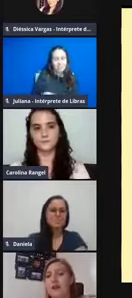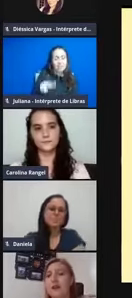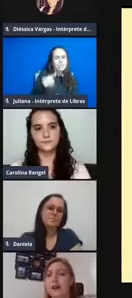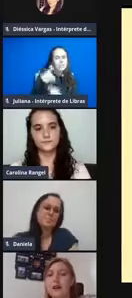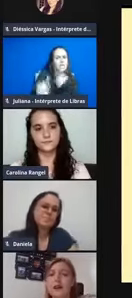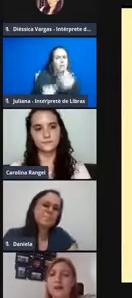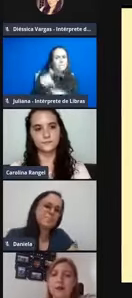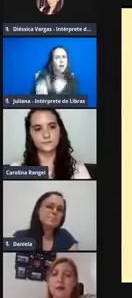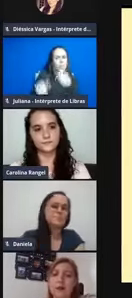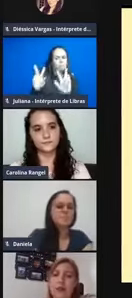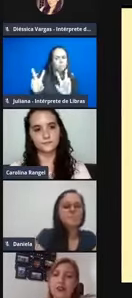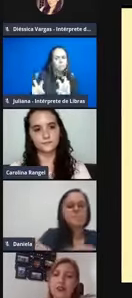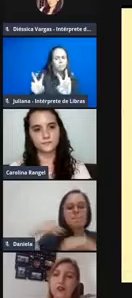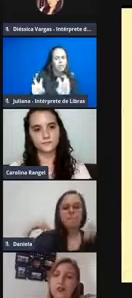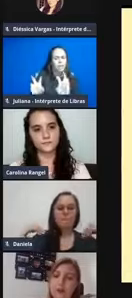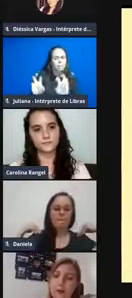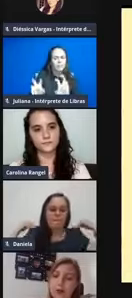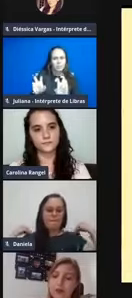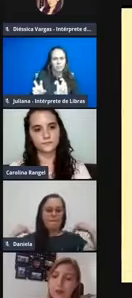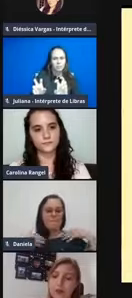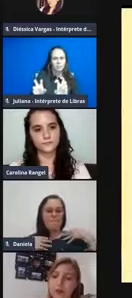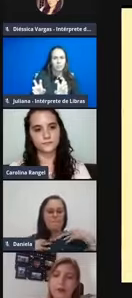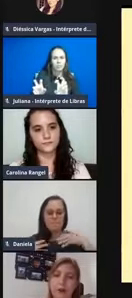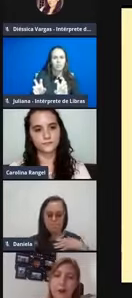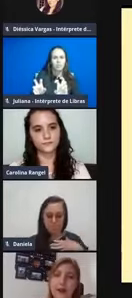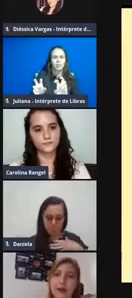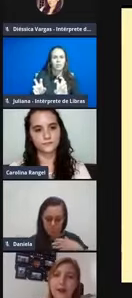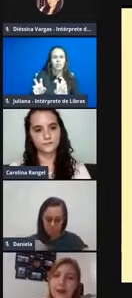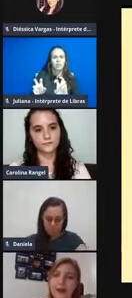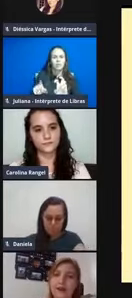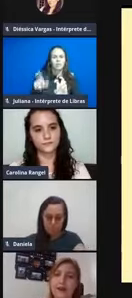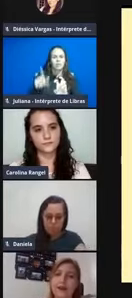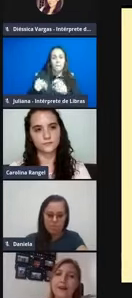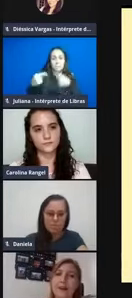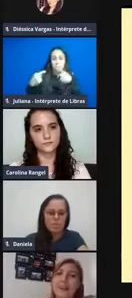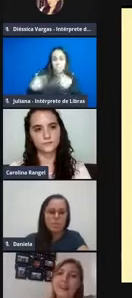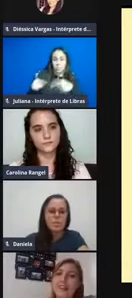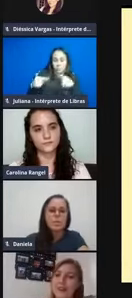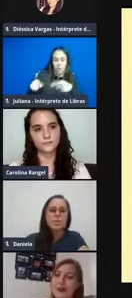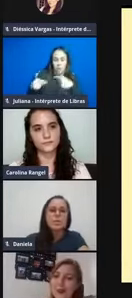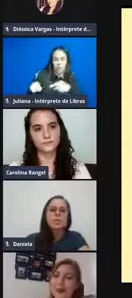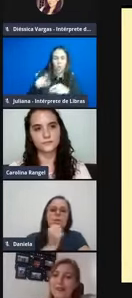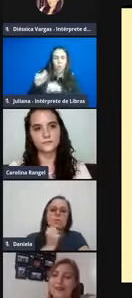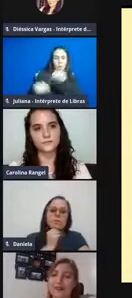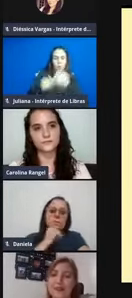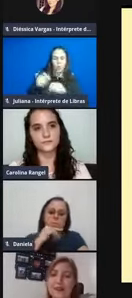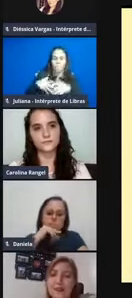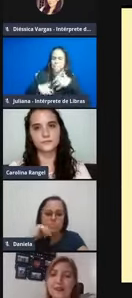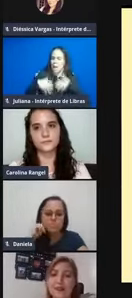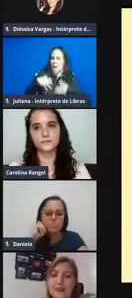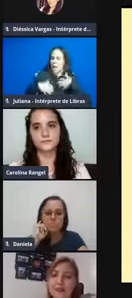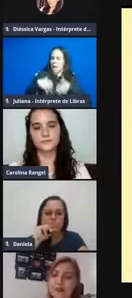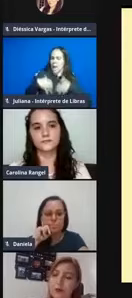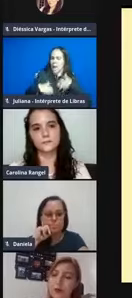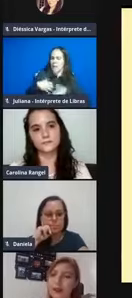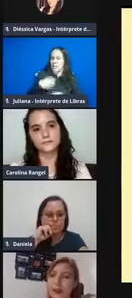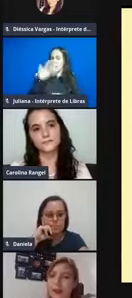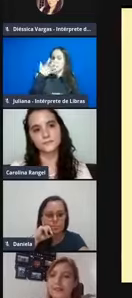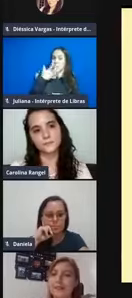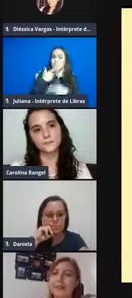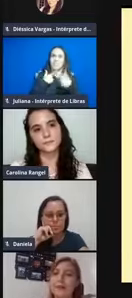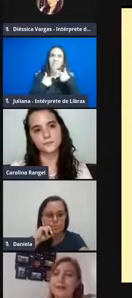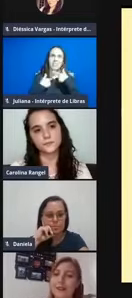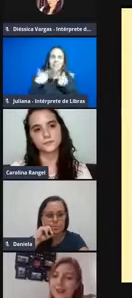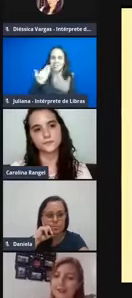temáticas que são temáticas, justamente, que provoquem, né, inquietações nessas crianças, de